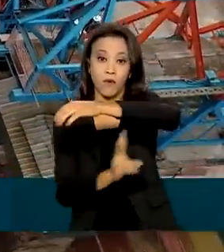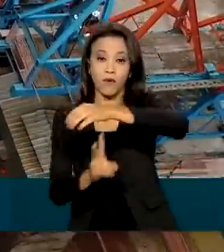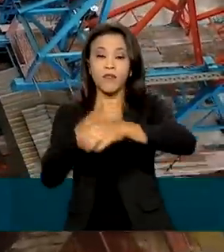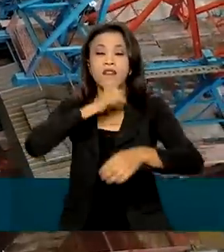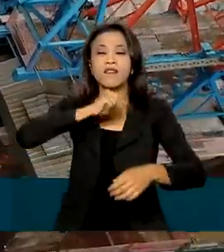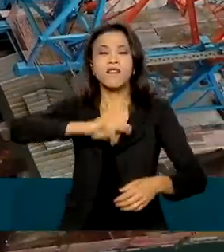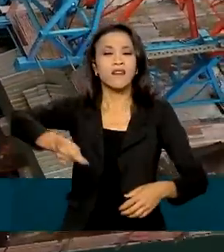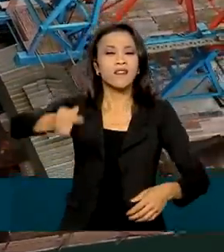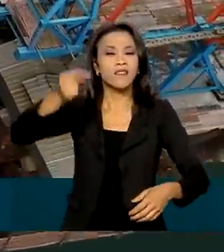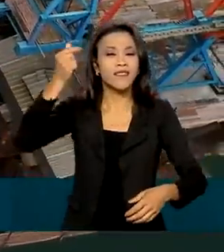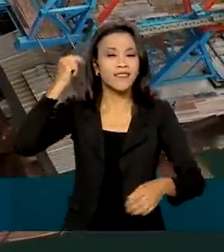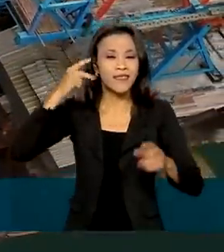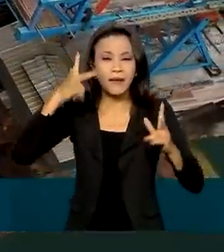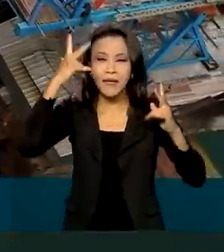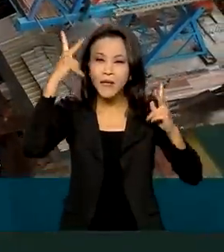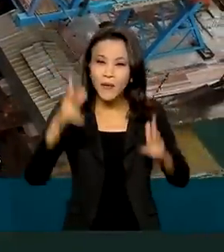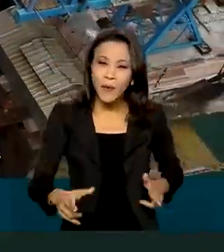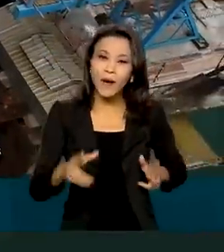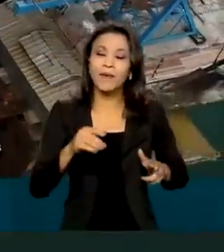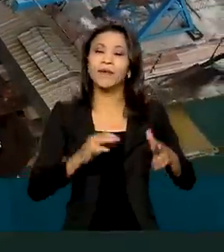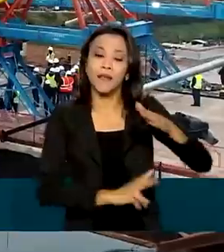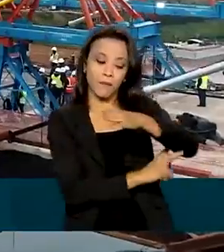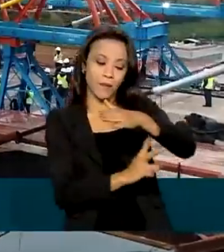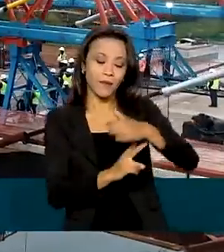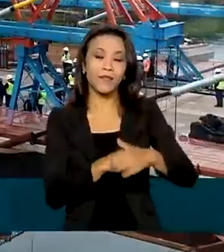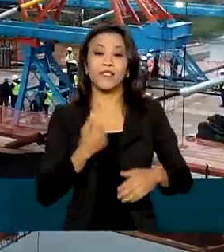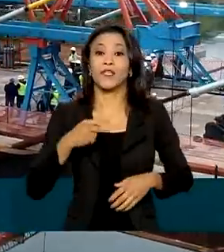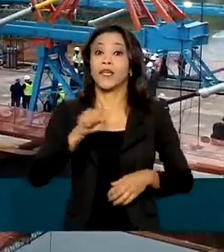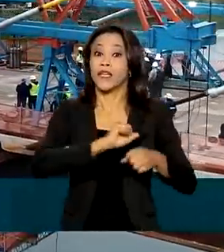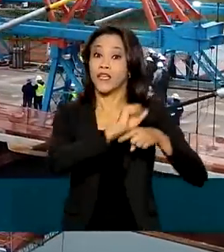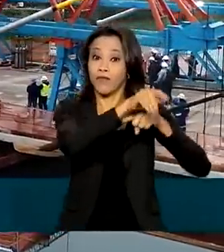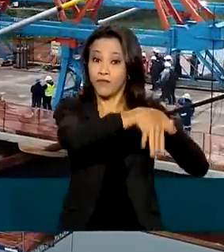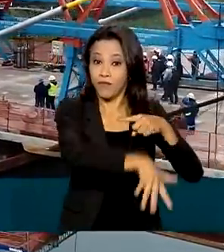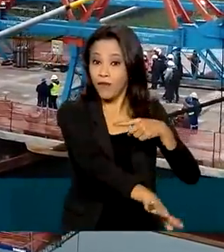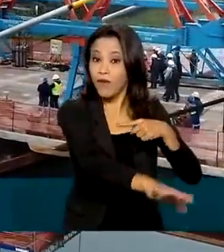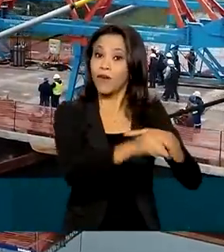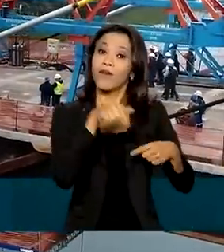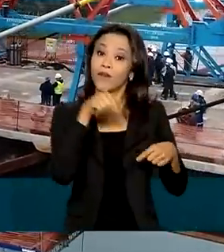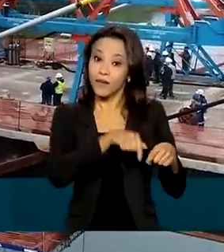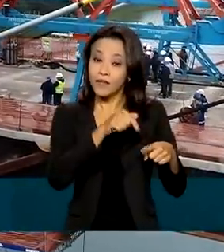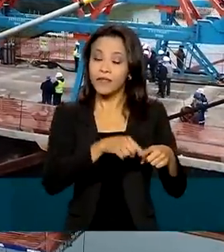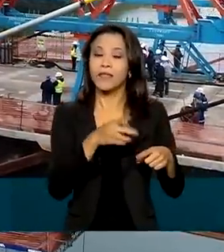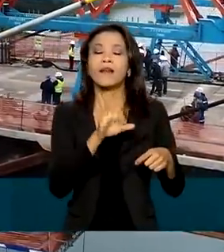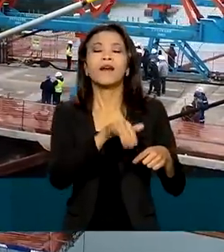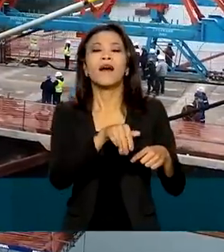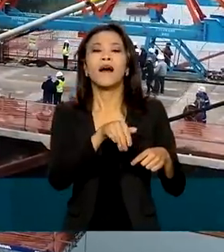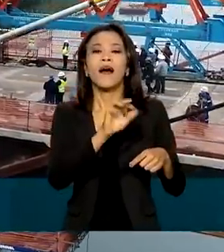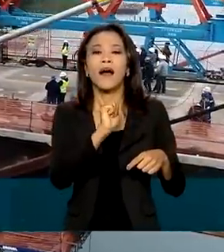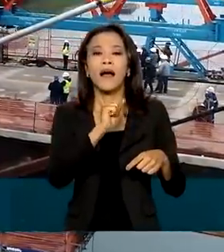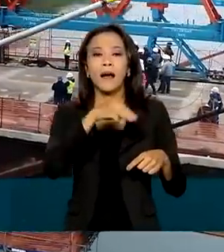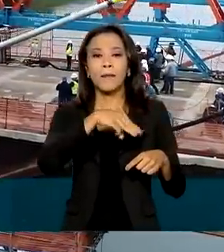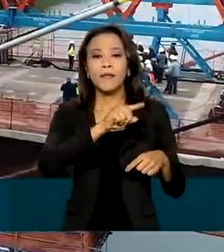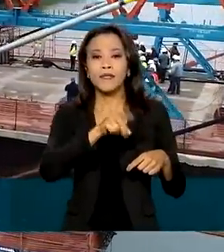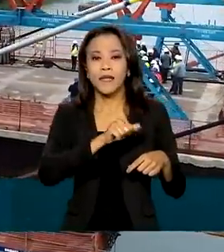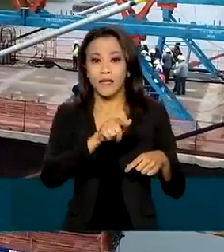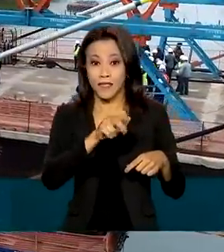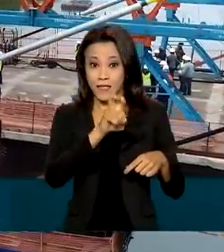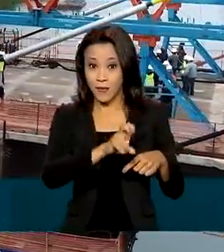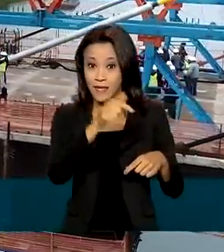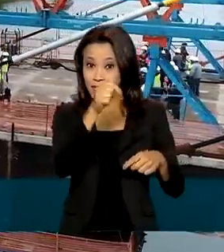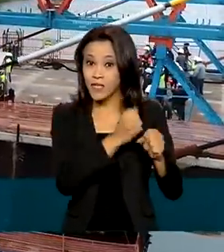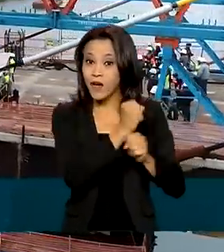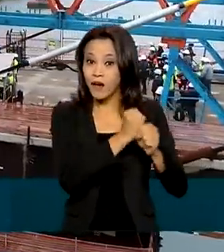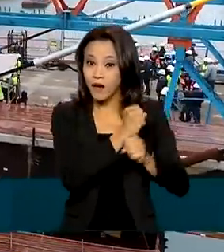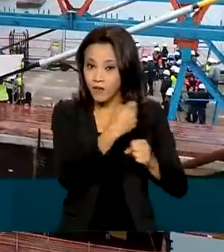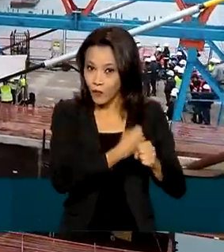antiga Ponte da Amizade, que liga Foz do Iguaçu à Ciudad del Este, construída há 57 anos e que sempre